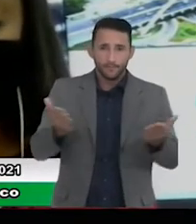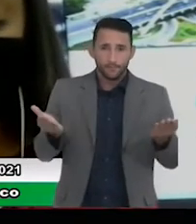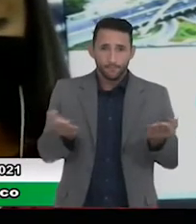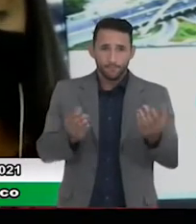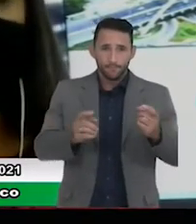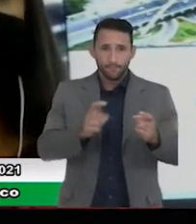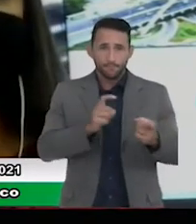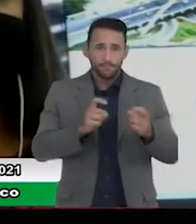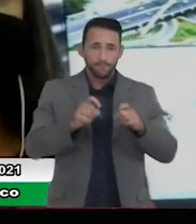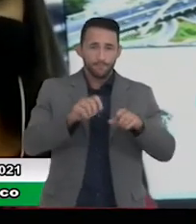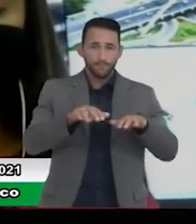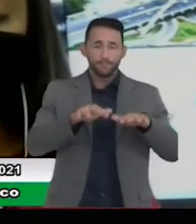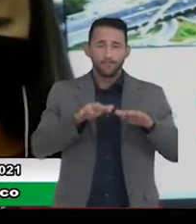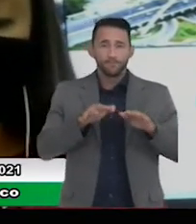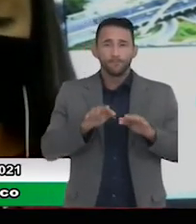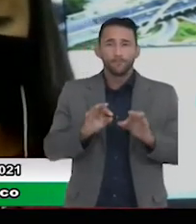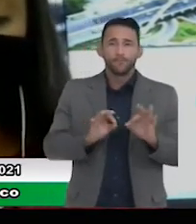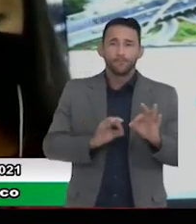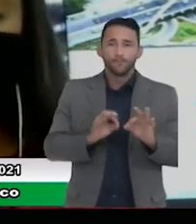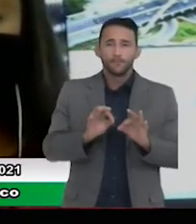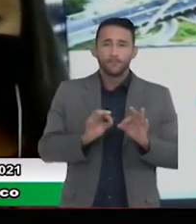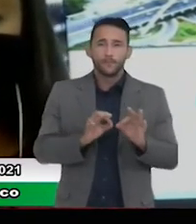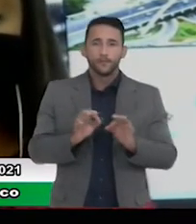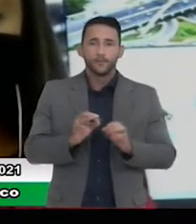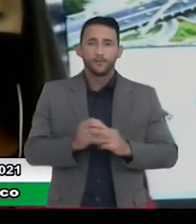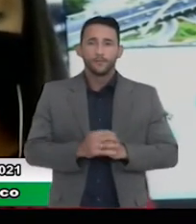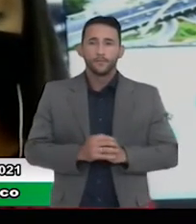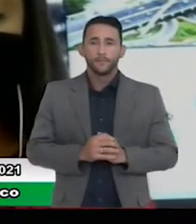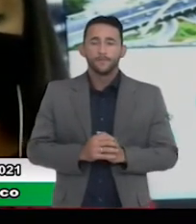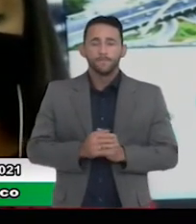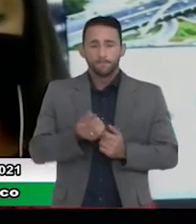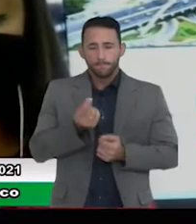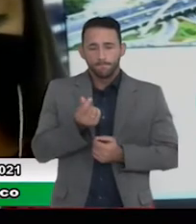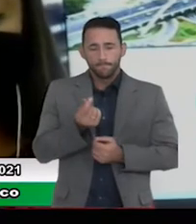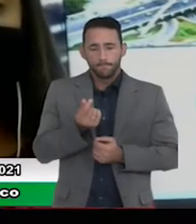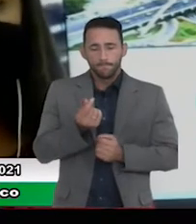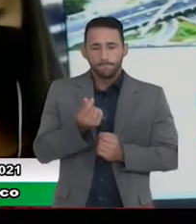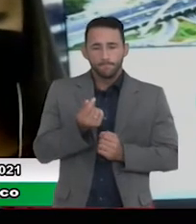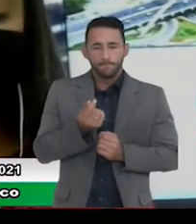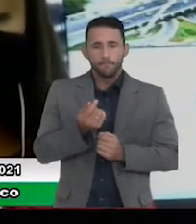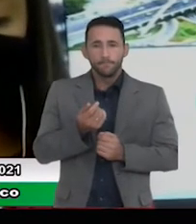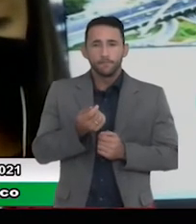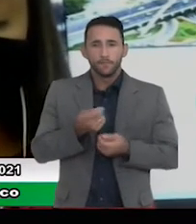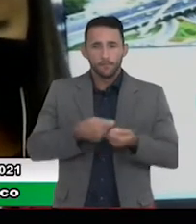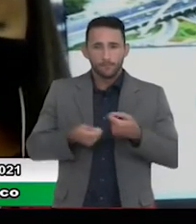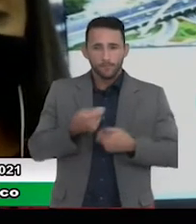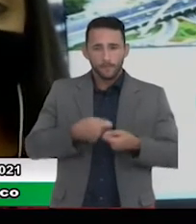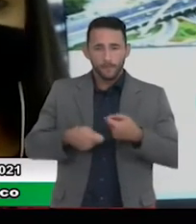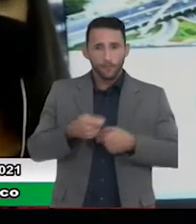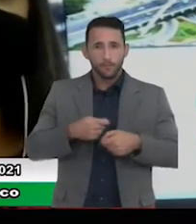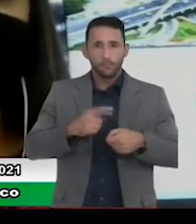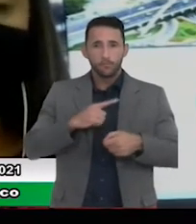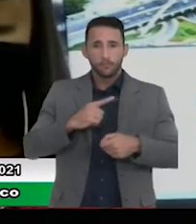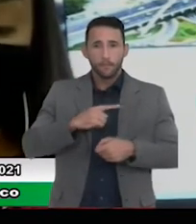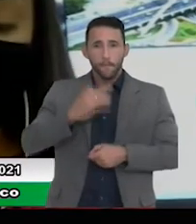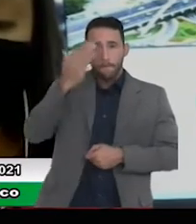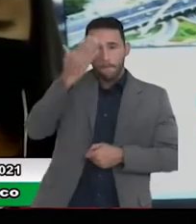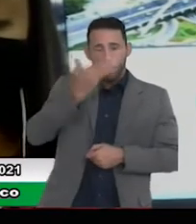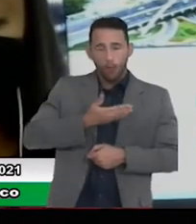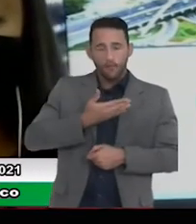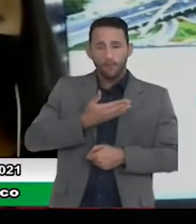pública da Comissão de Economia e Finanças para debater o tema Prestação de Contas do terceiro